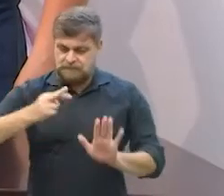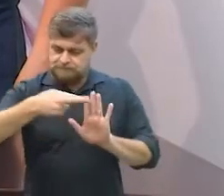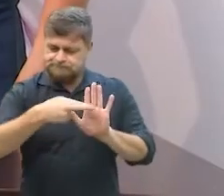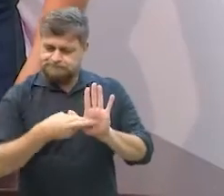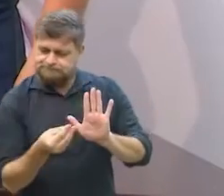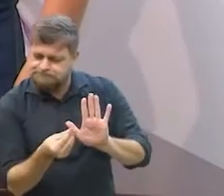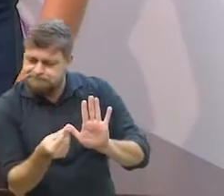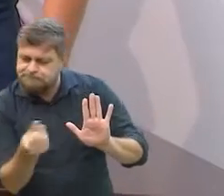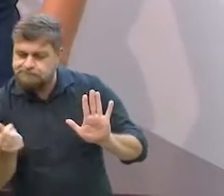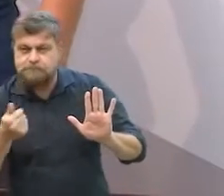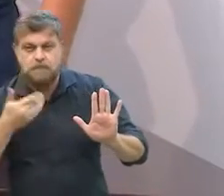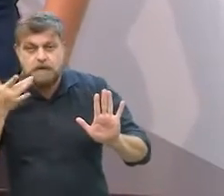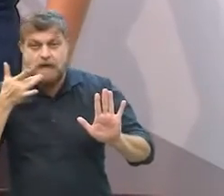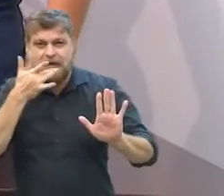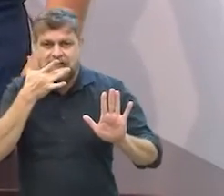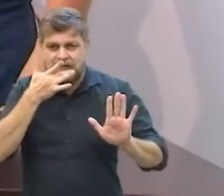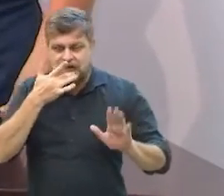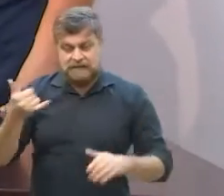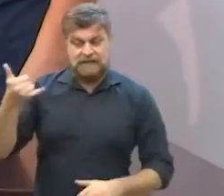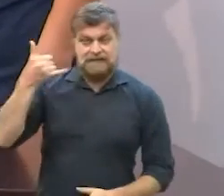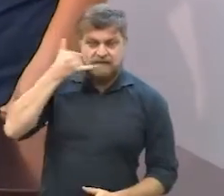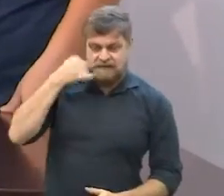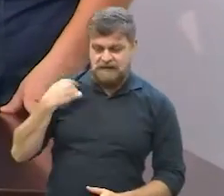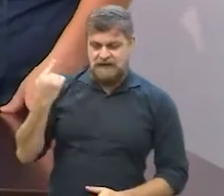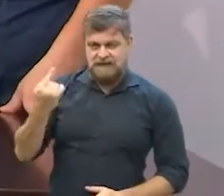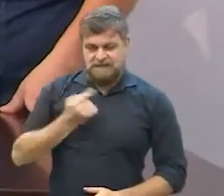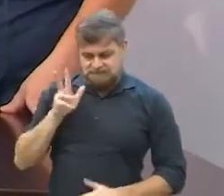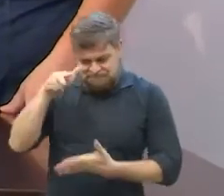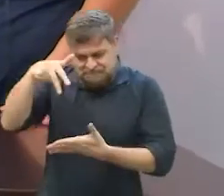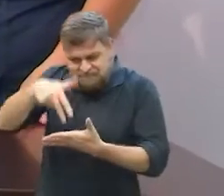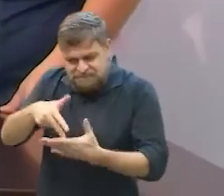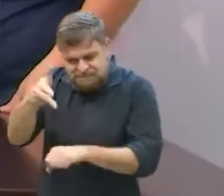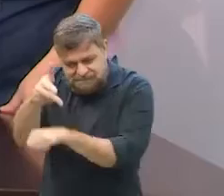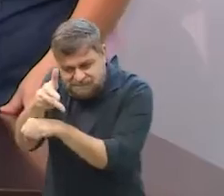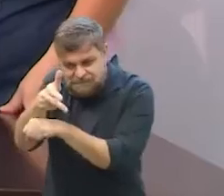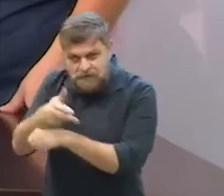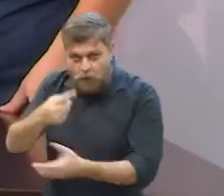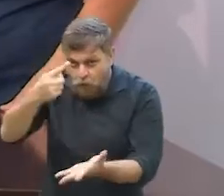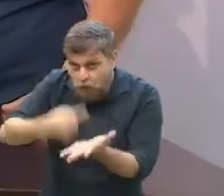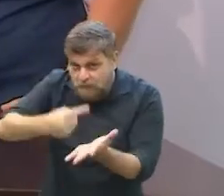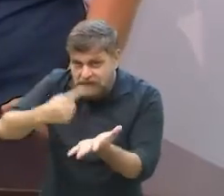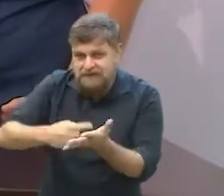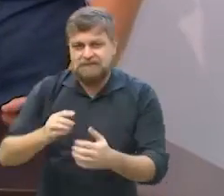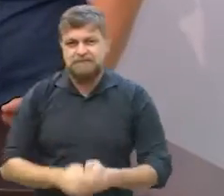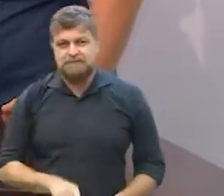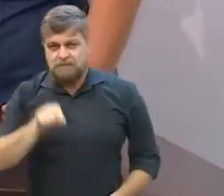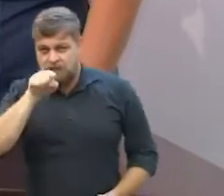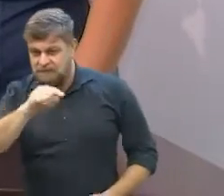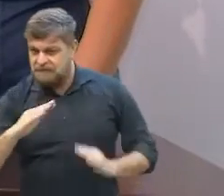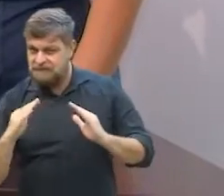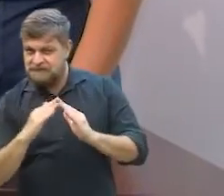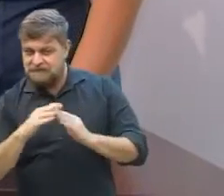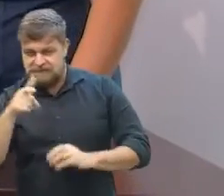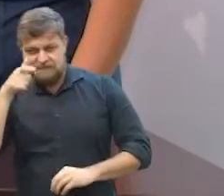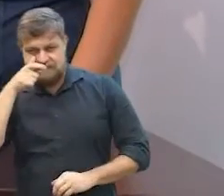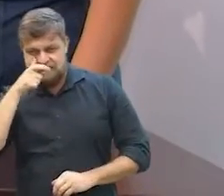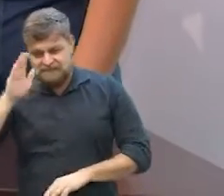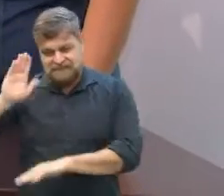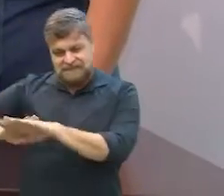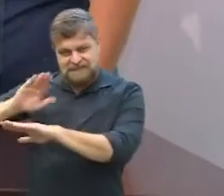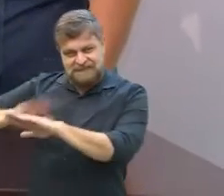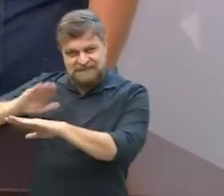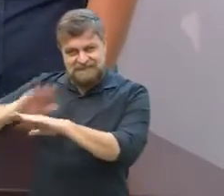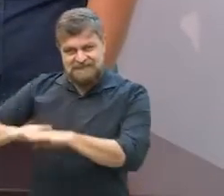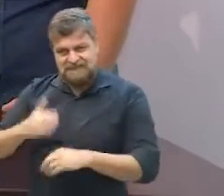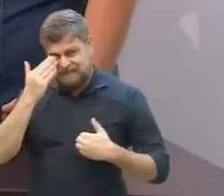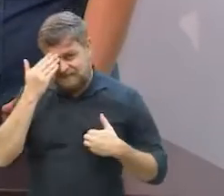outras receitas deliciosas é só ligar para a nossa produção que a gente volta pode deixar combinado combinado e vocês aí de casa façam